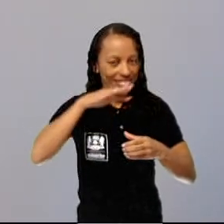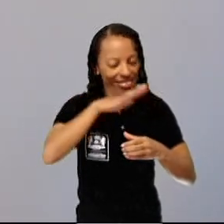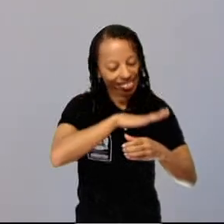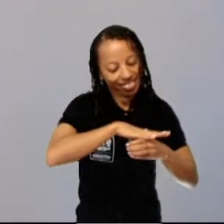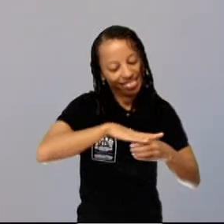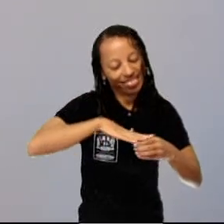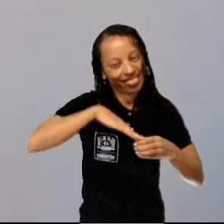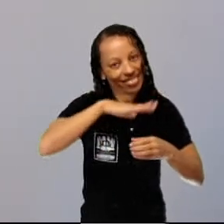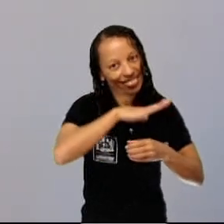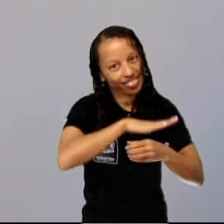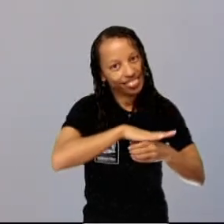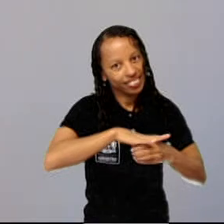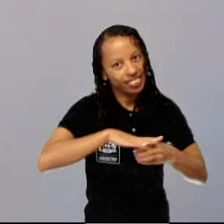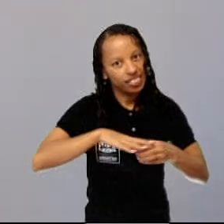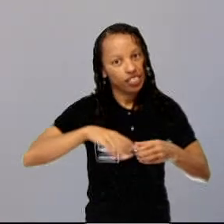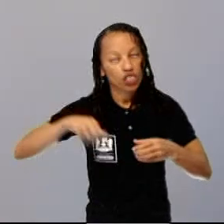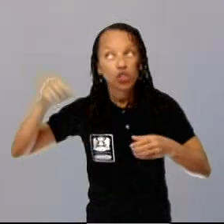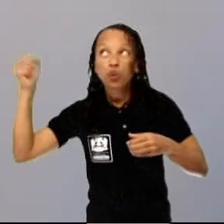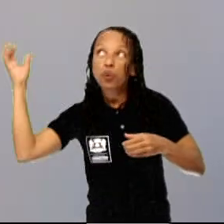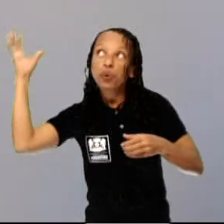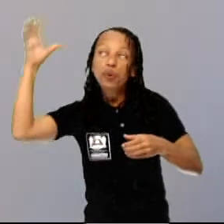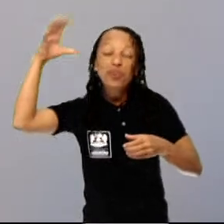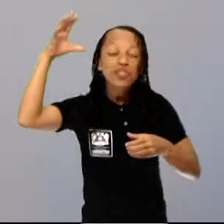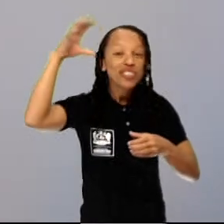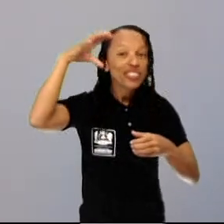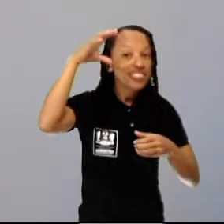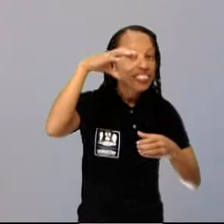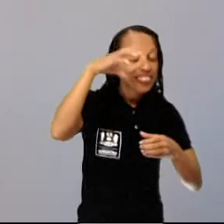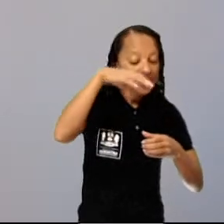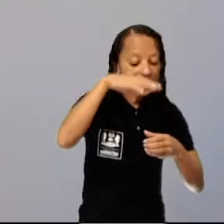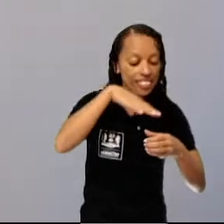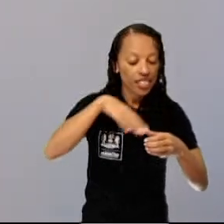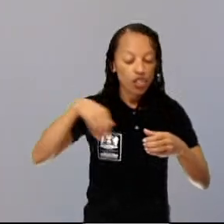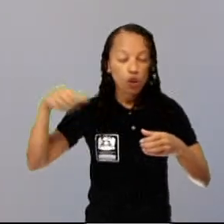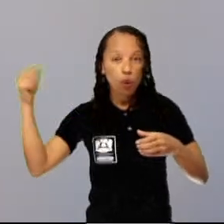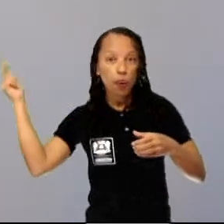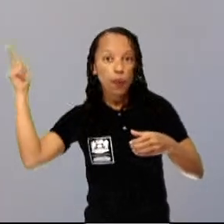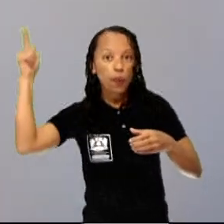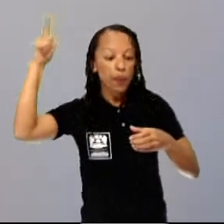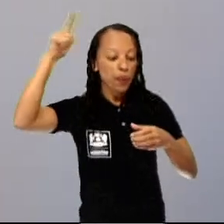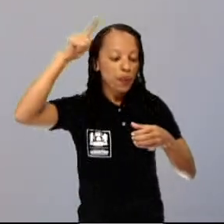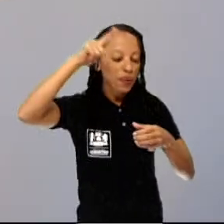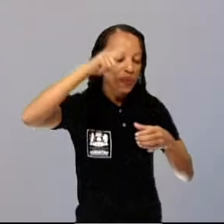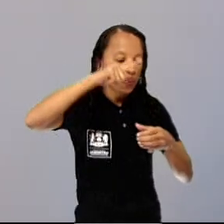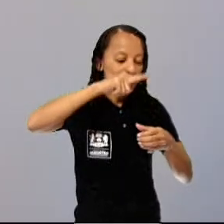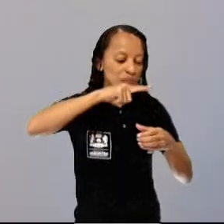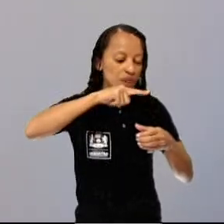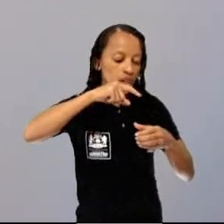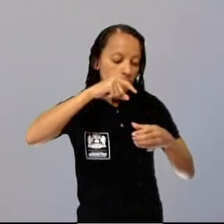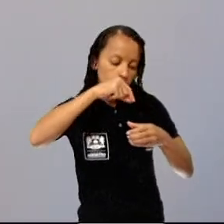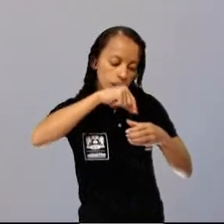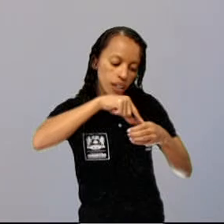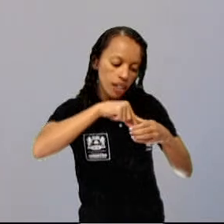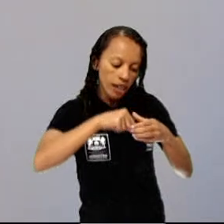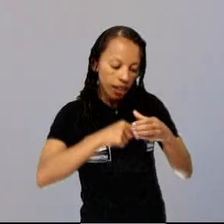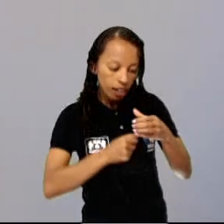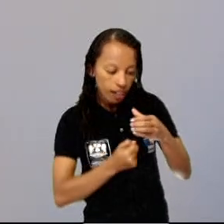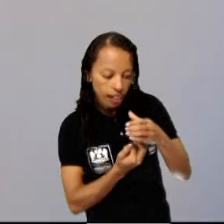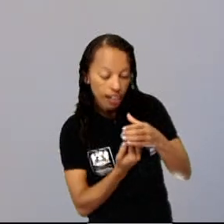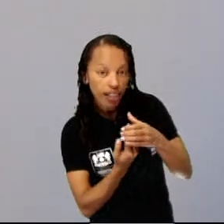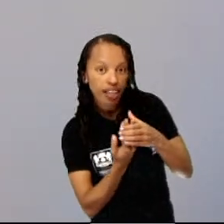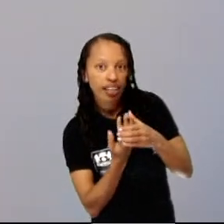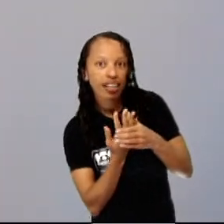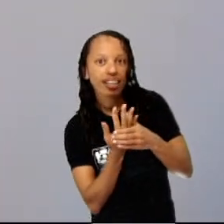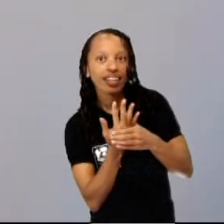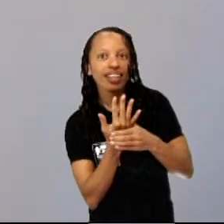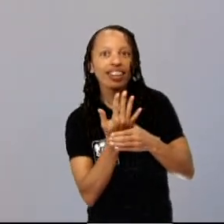minhas mãozinhas e veio a chuva e veio o sol. Minha sementinha virou uma